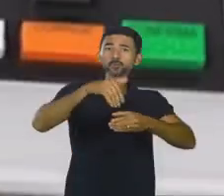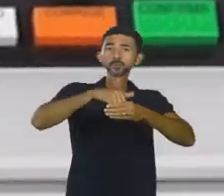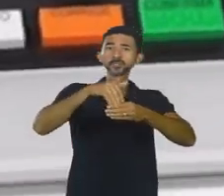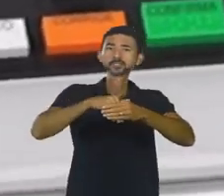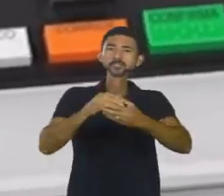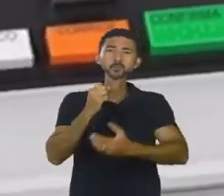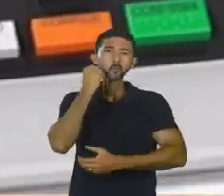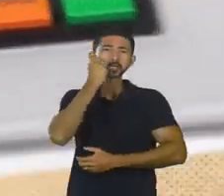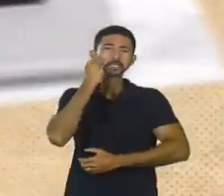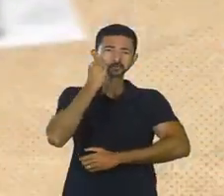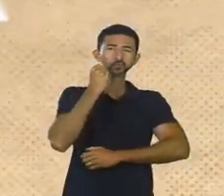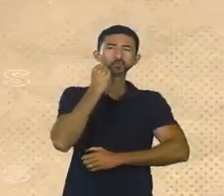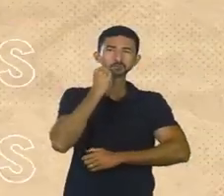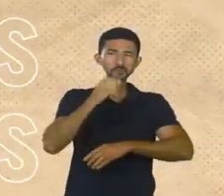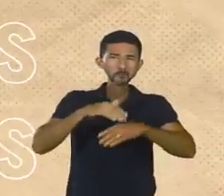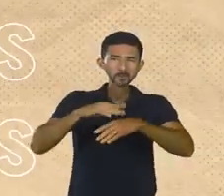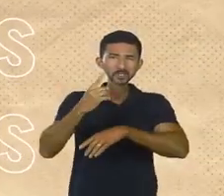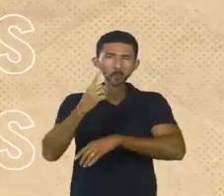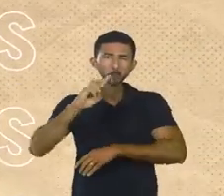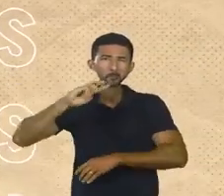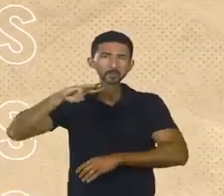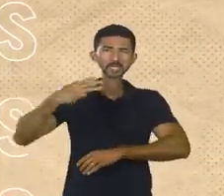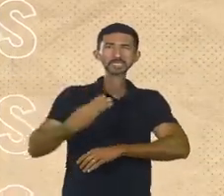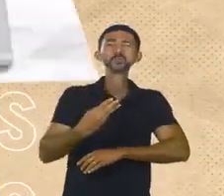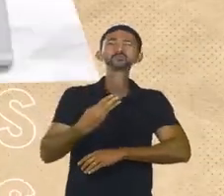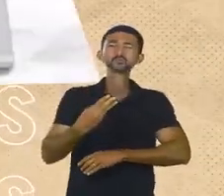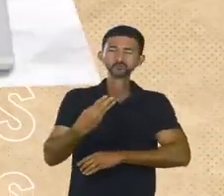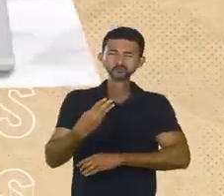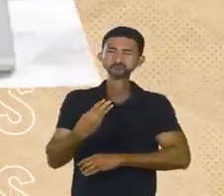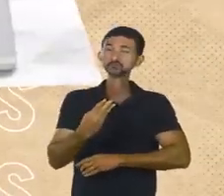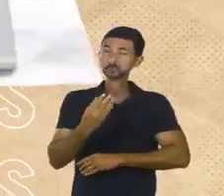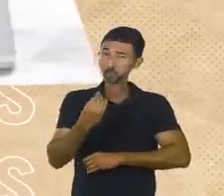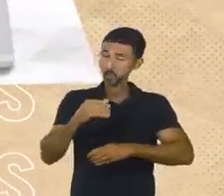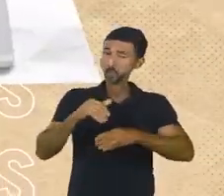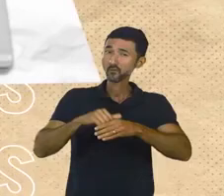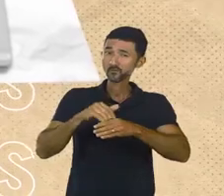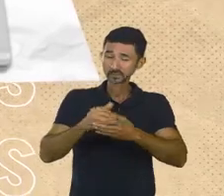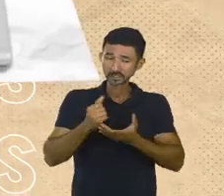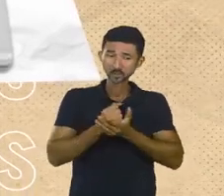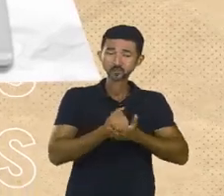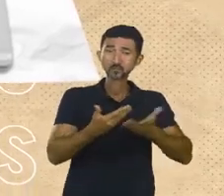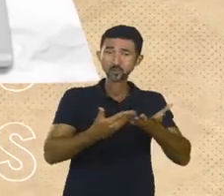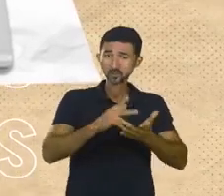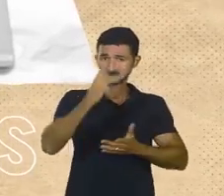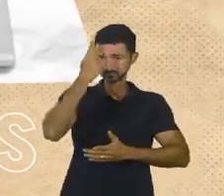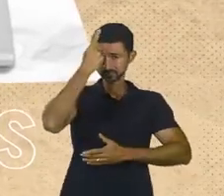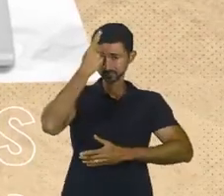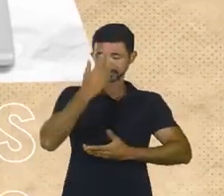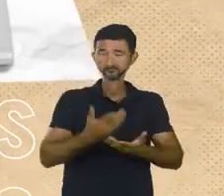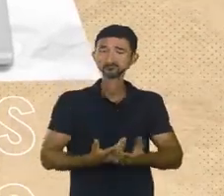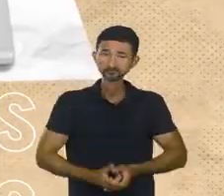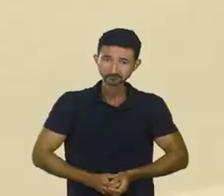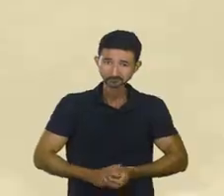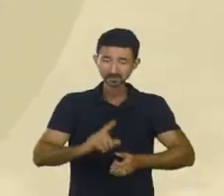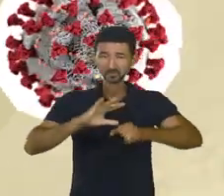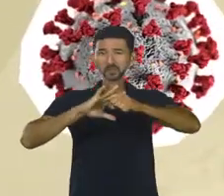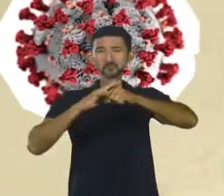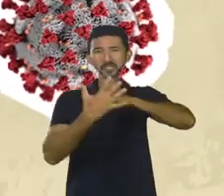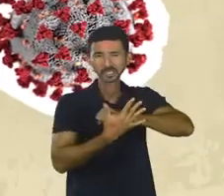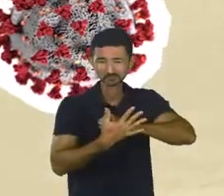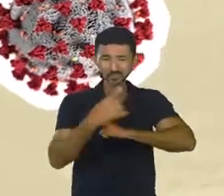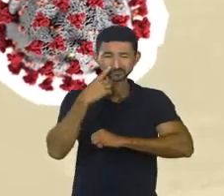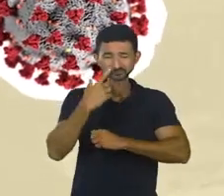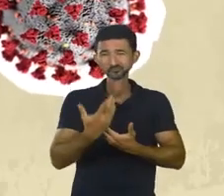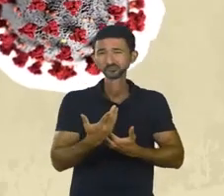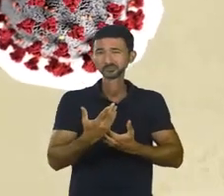E na última eleição se elegeu senador da república, com mais de 1 milhão e 300 mil votos, e apoiou a eleição do atual governo. Pois é,